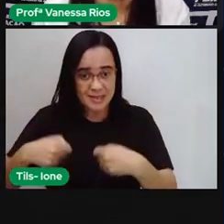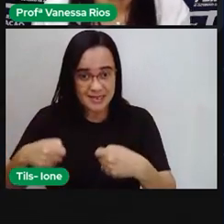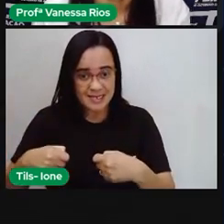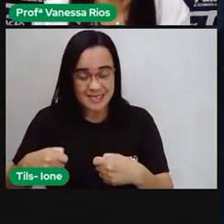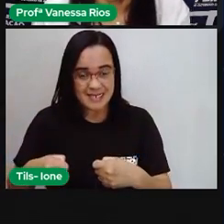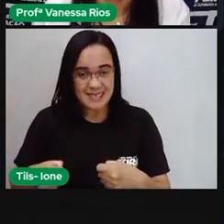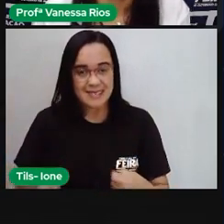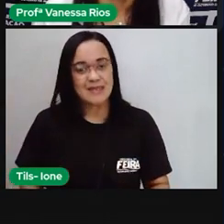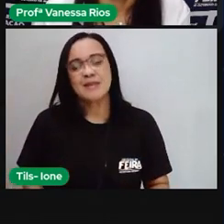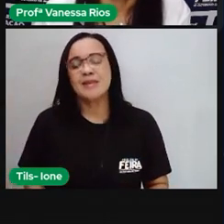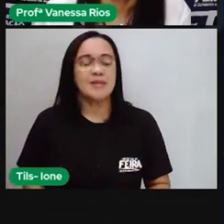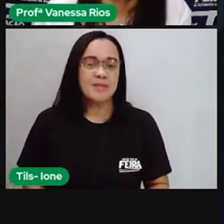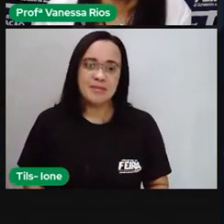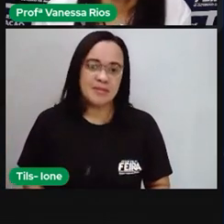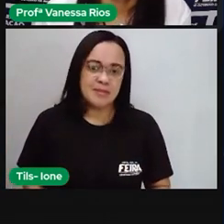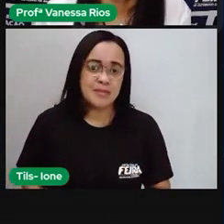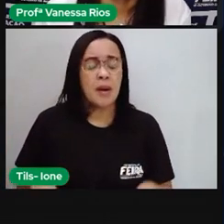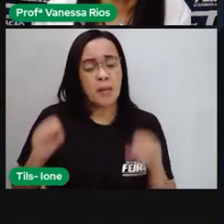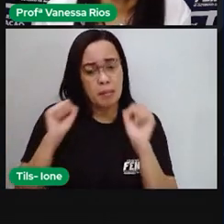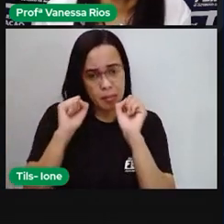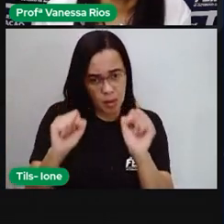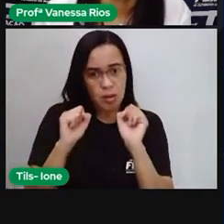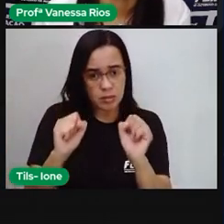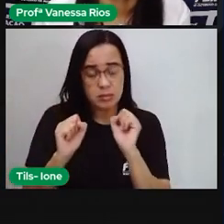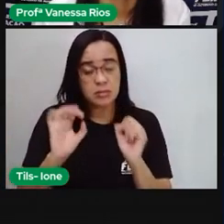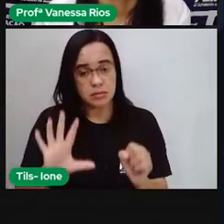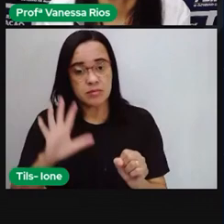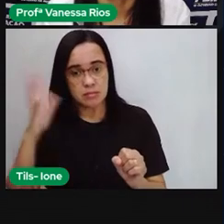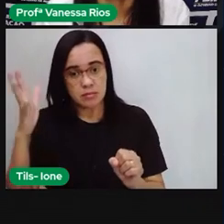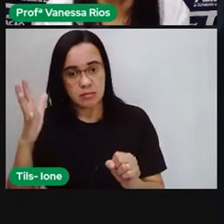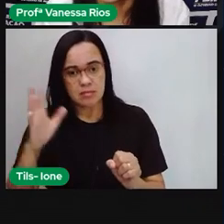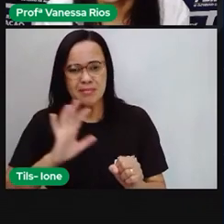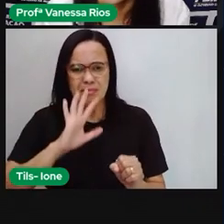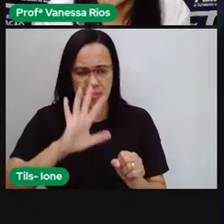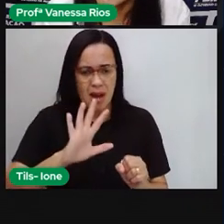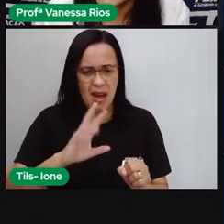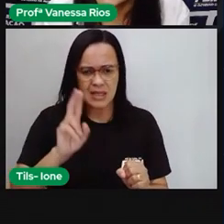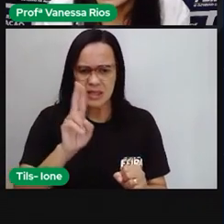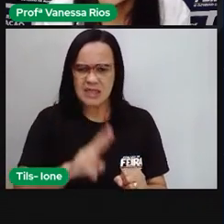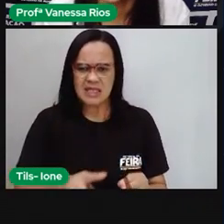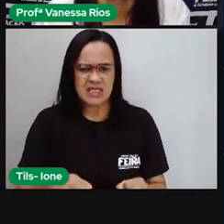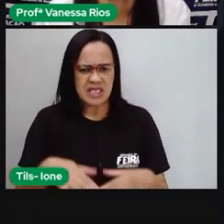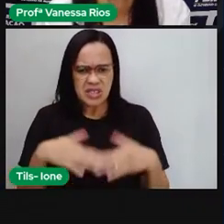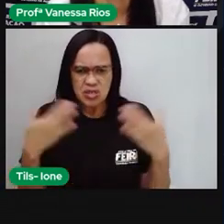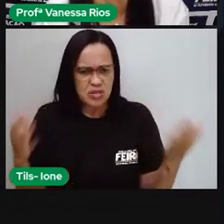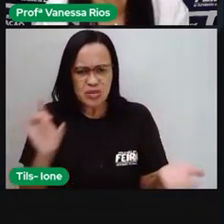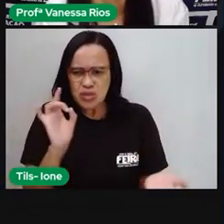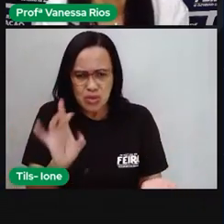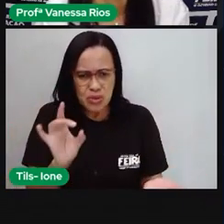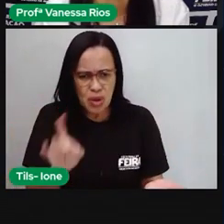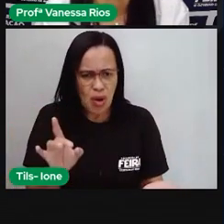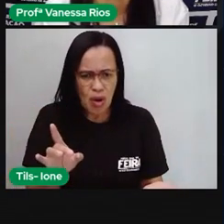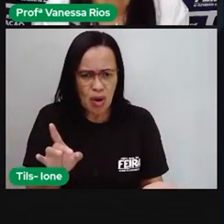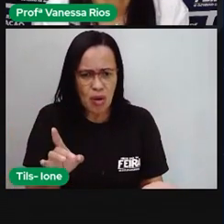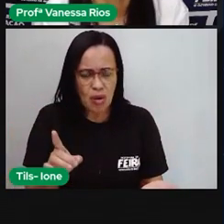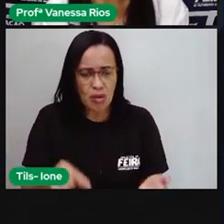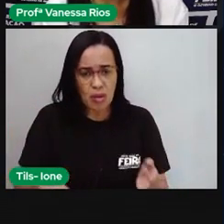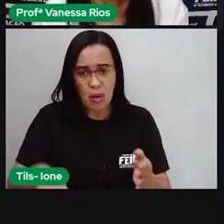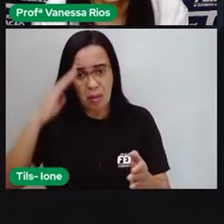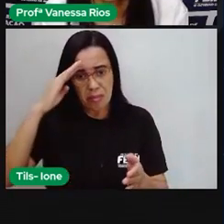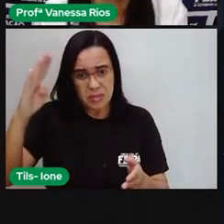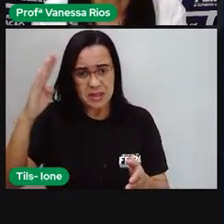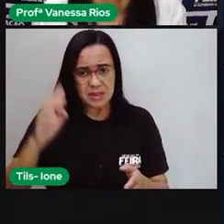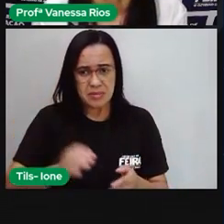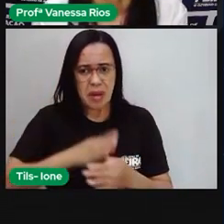e conhecer a cultura é algo que pode, sim, acontecer. Mas será que é a única forma, né, de conhecer as culturas que estão aí